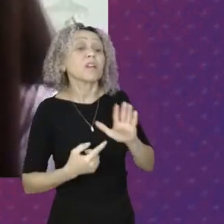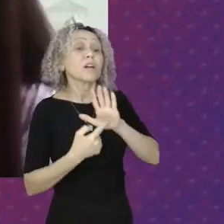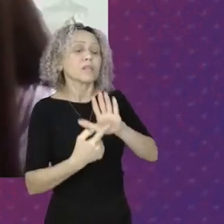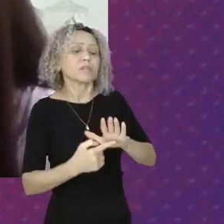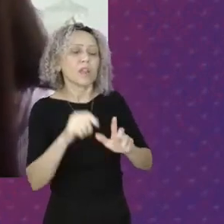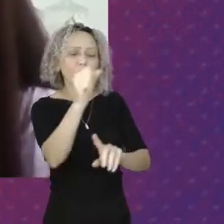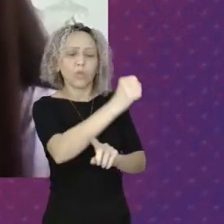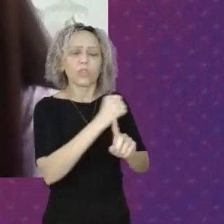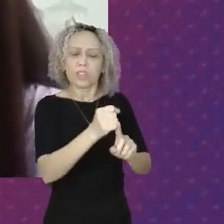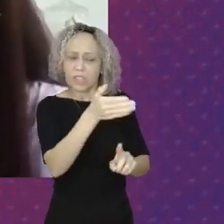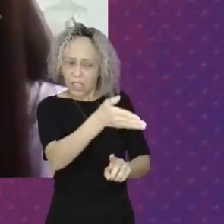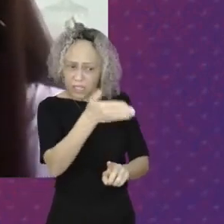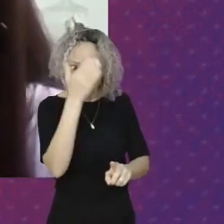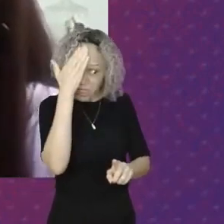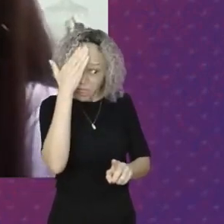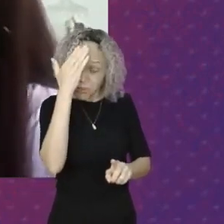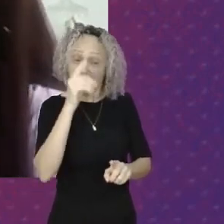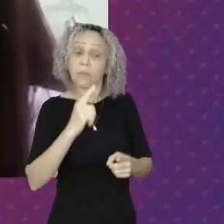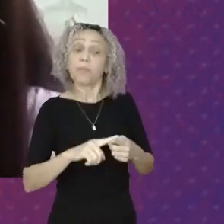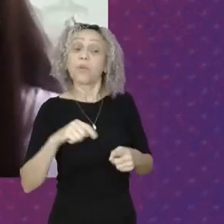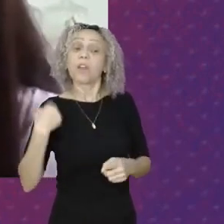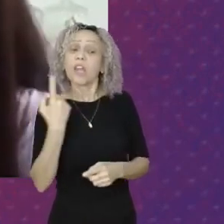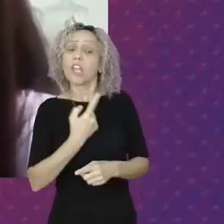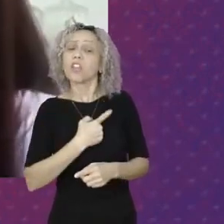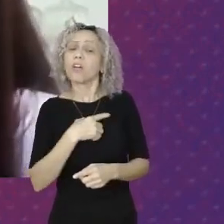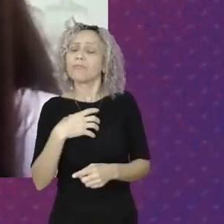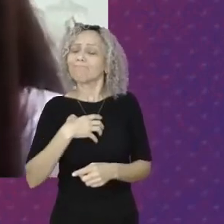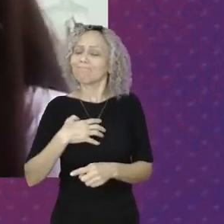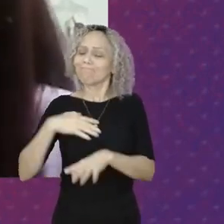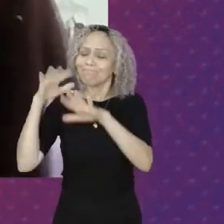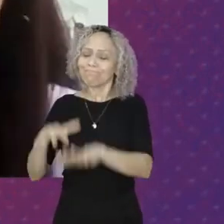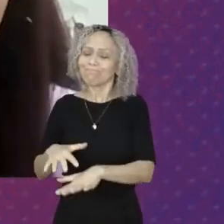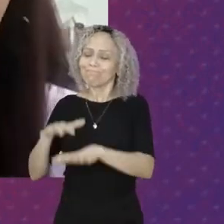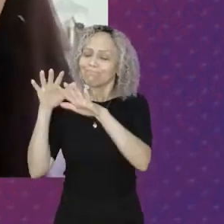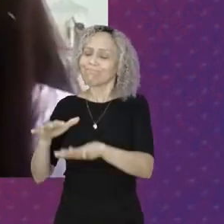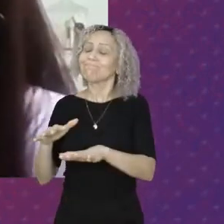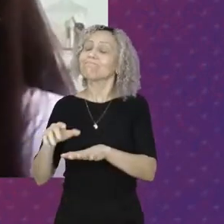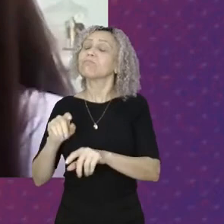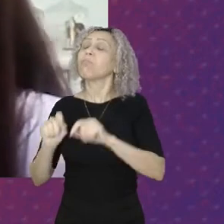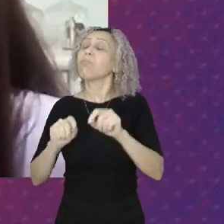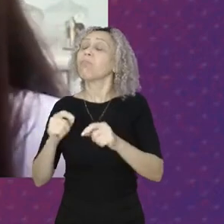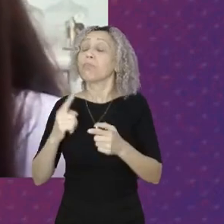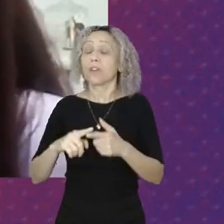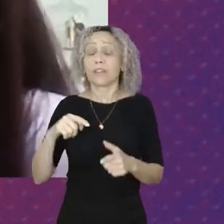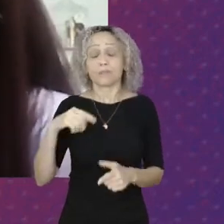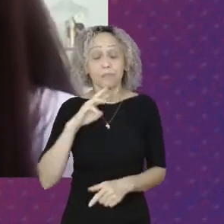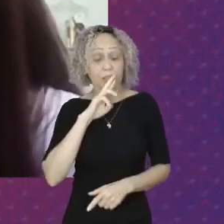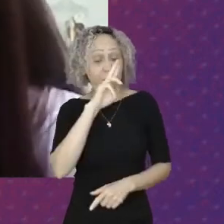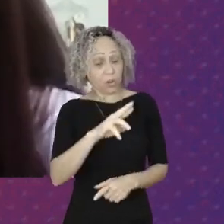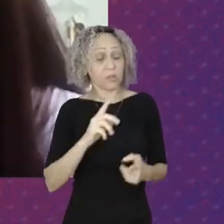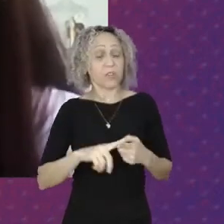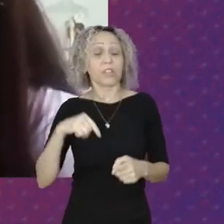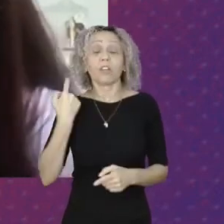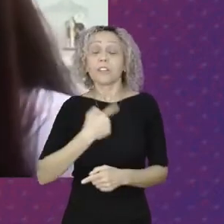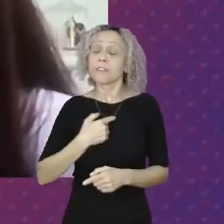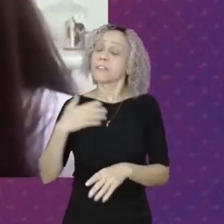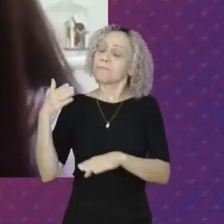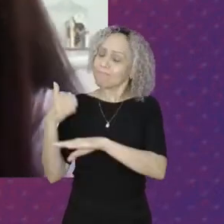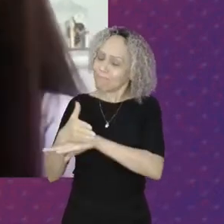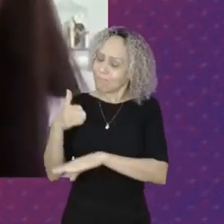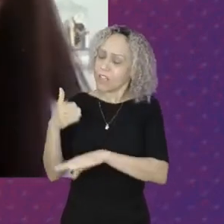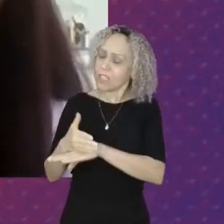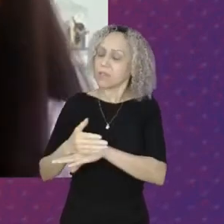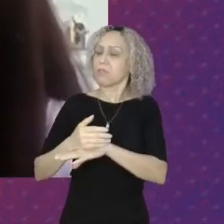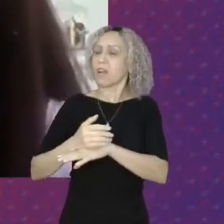marcha Nós marchamos Porque queremos Participar Da reconstrução Do nosso país Porque queremos Criar as bases Para uma sociedade Do bem viver